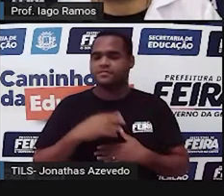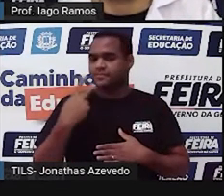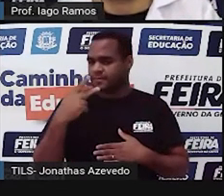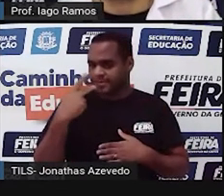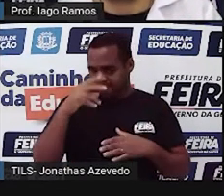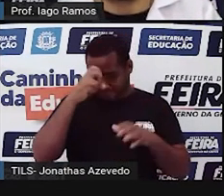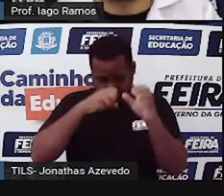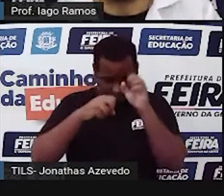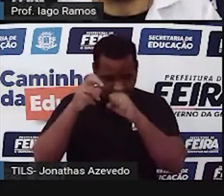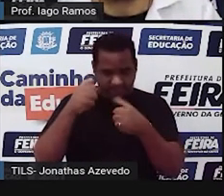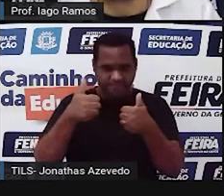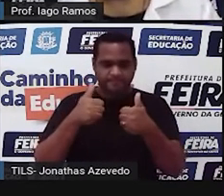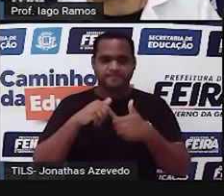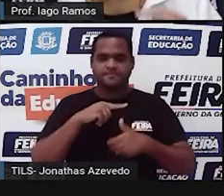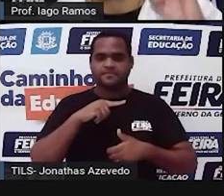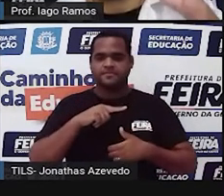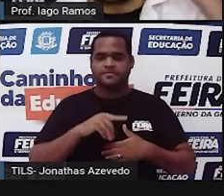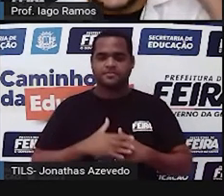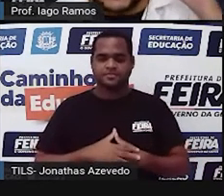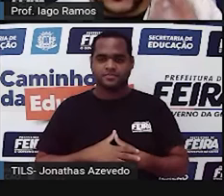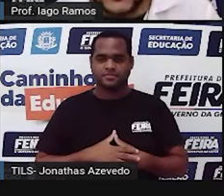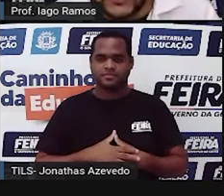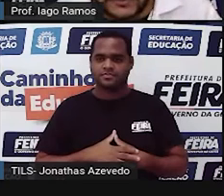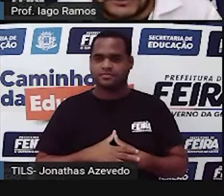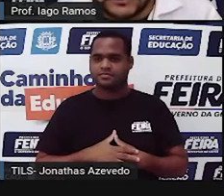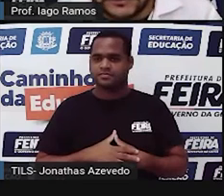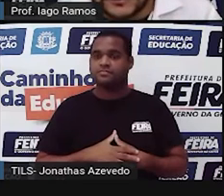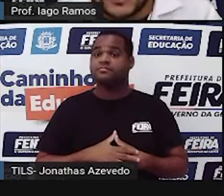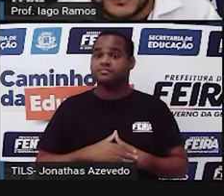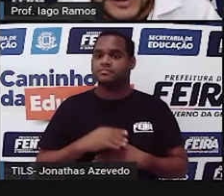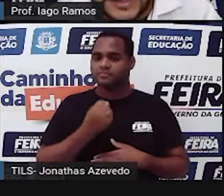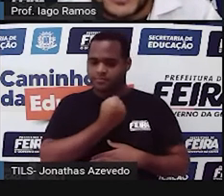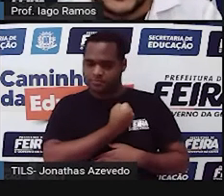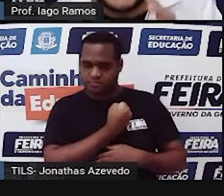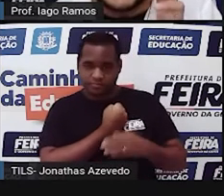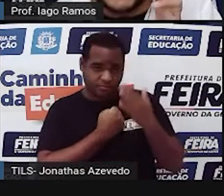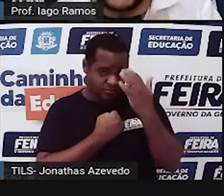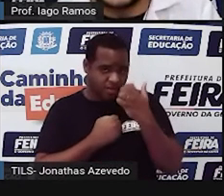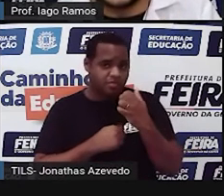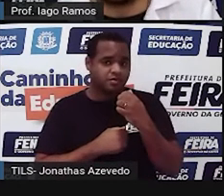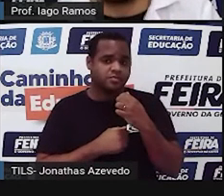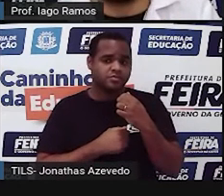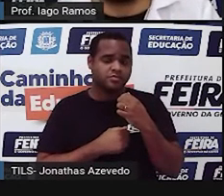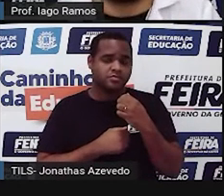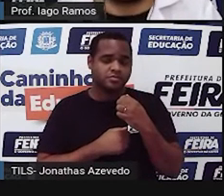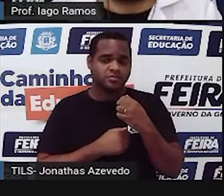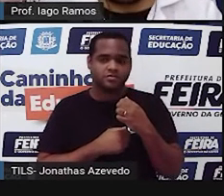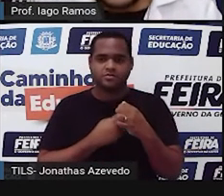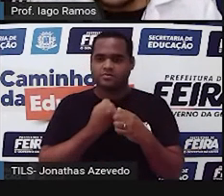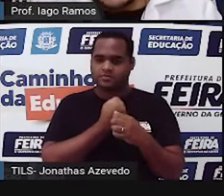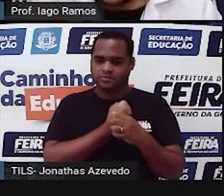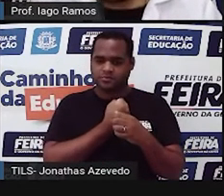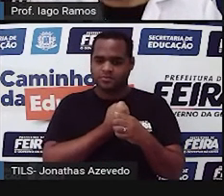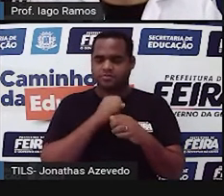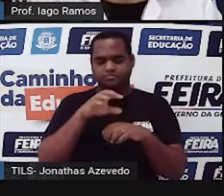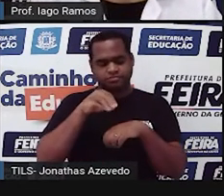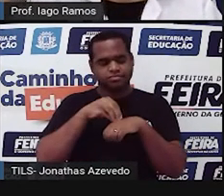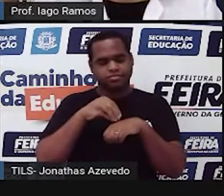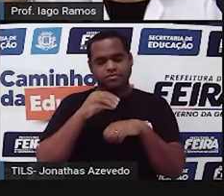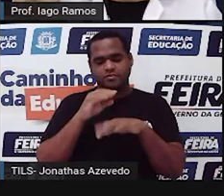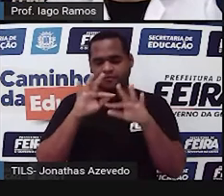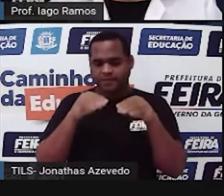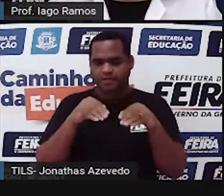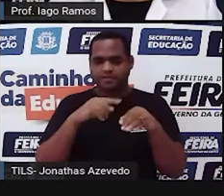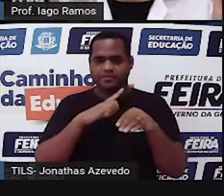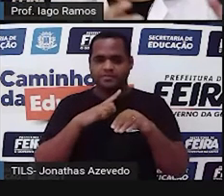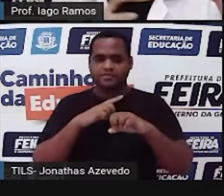aprendeu até aqui. Beleza? Já sabe qual é seu número, tá? Segura esse número, porque é o final da aula, né?